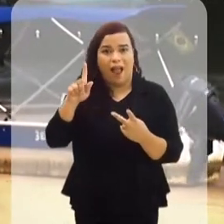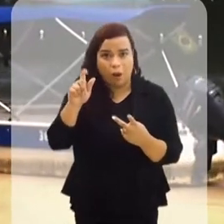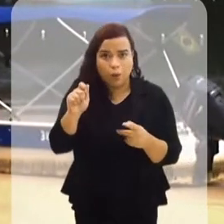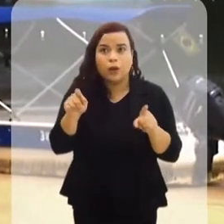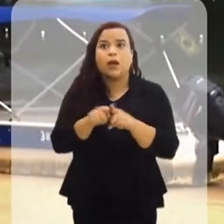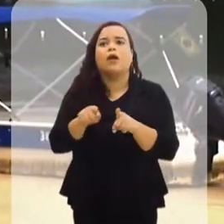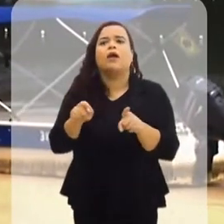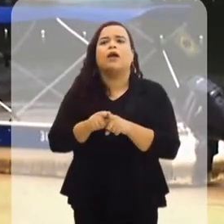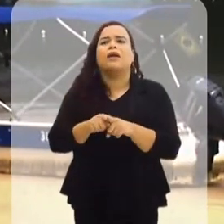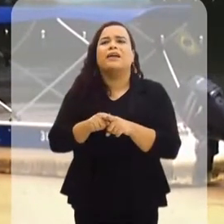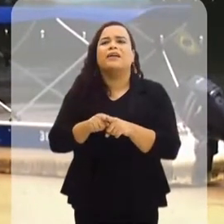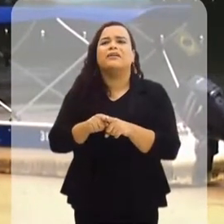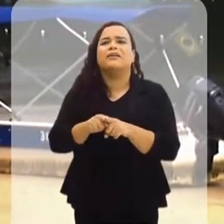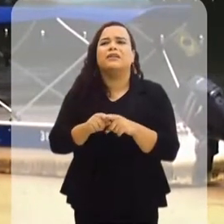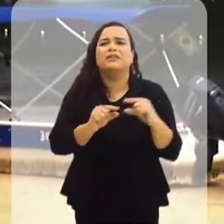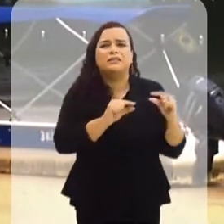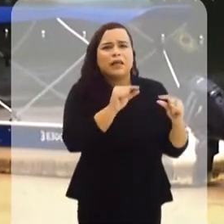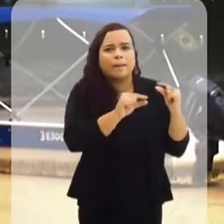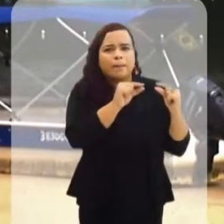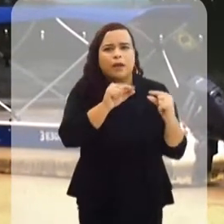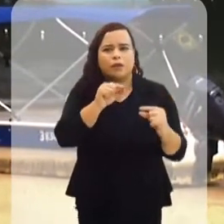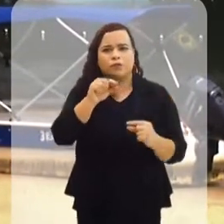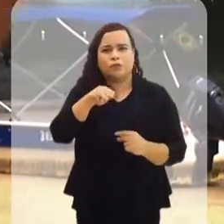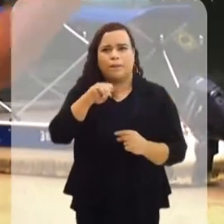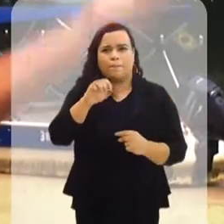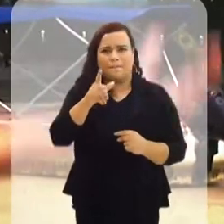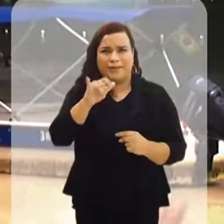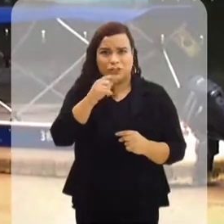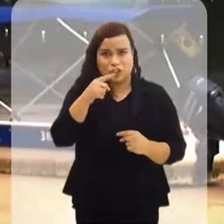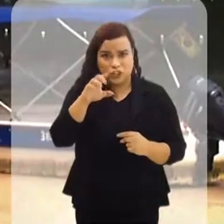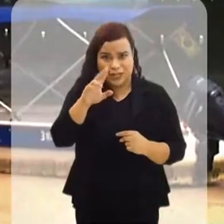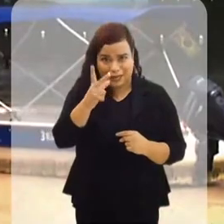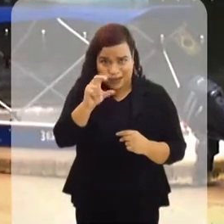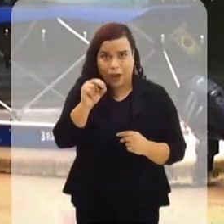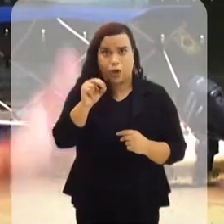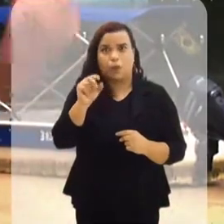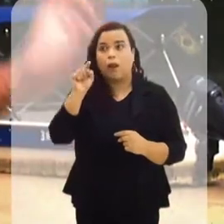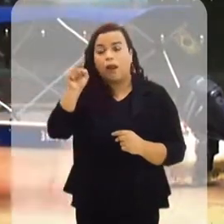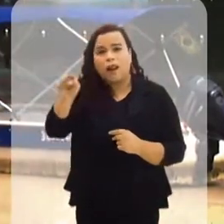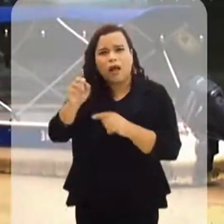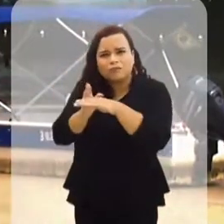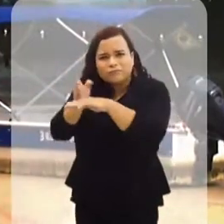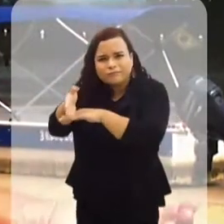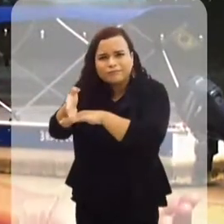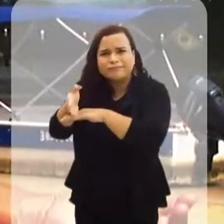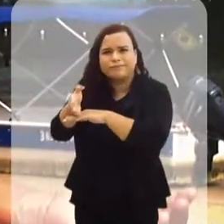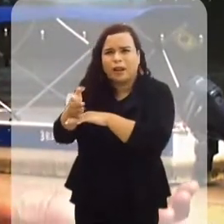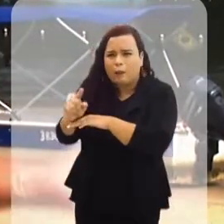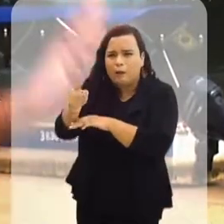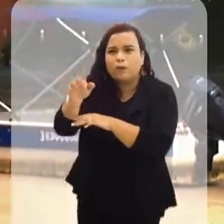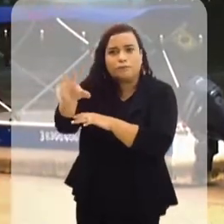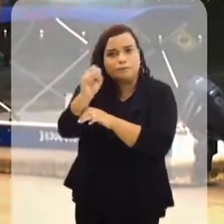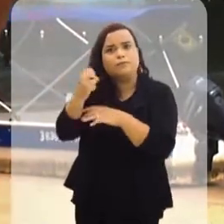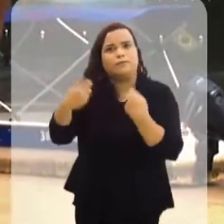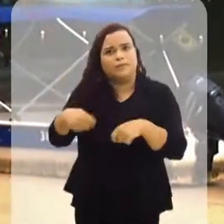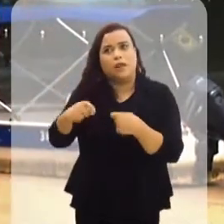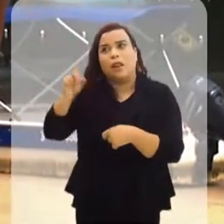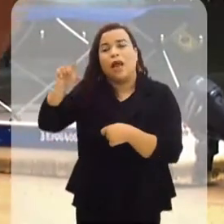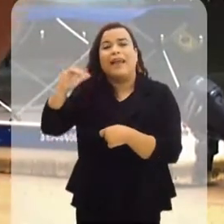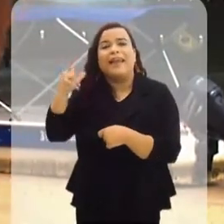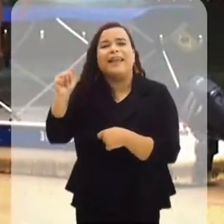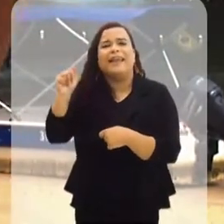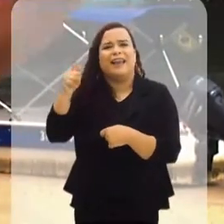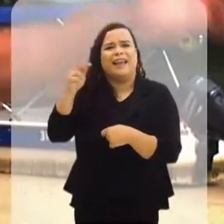as sementes de mexilhão, pra criar, tem que pegar no costão, tem que pegar na natureza. Lá pra Ilha